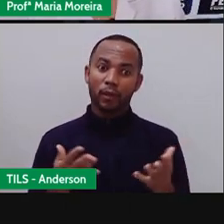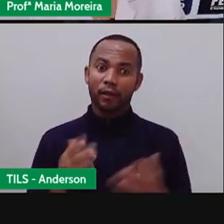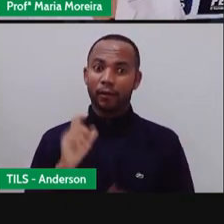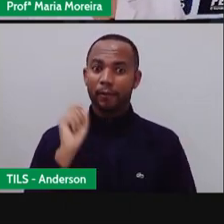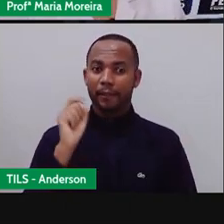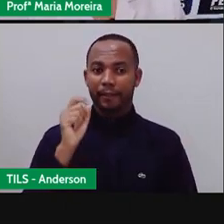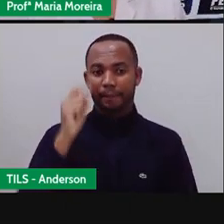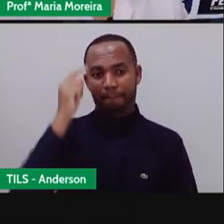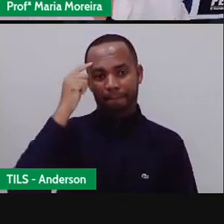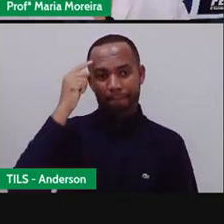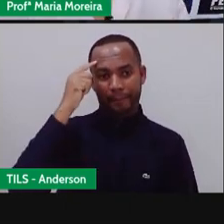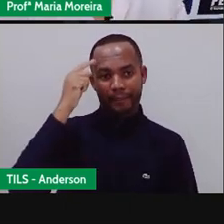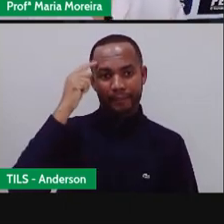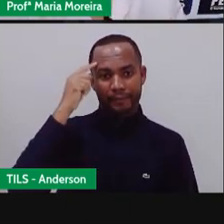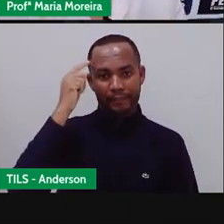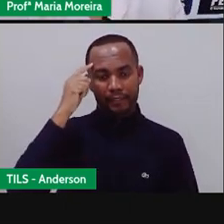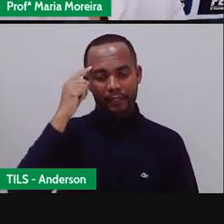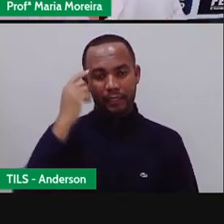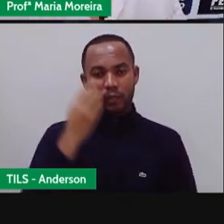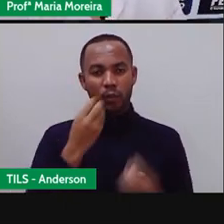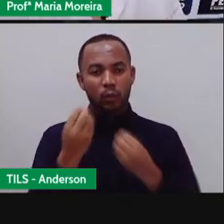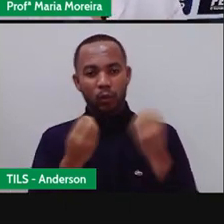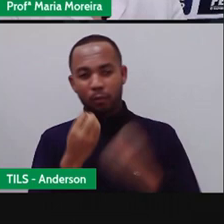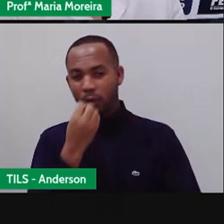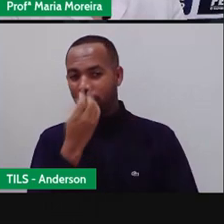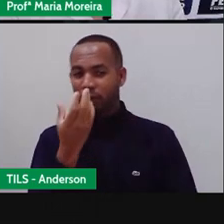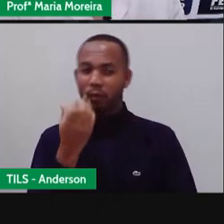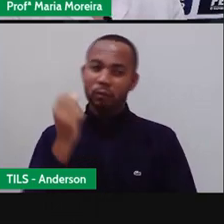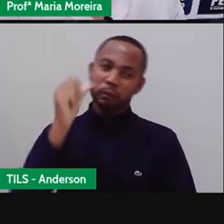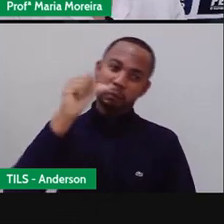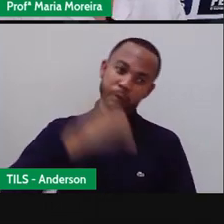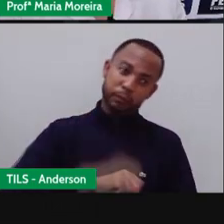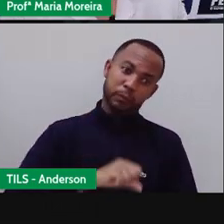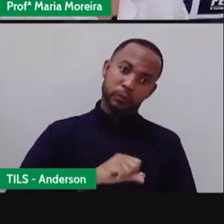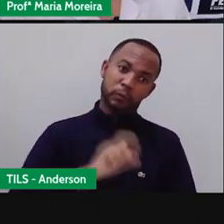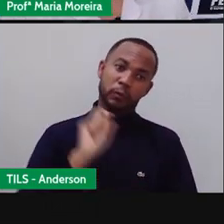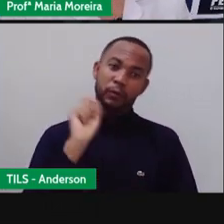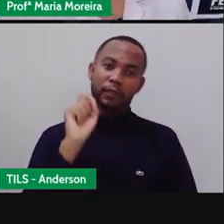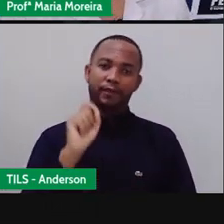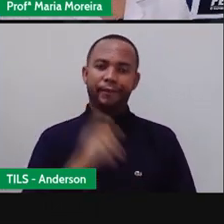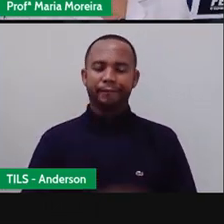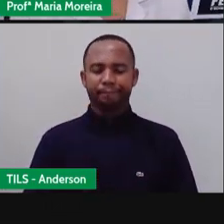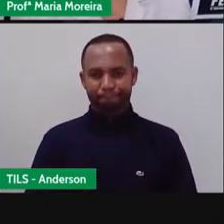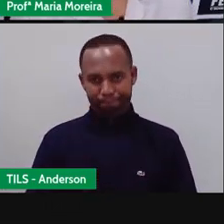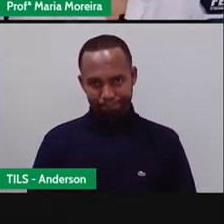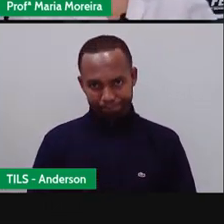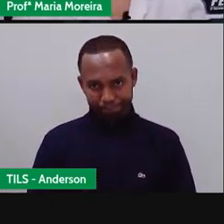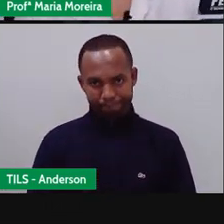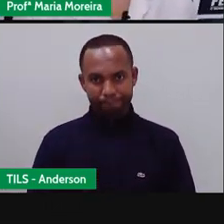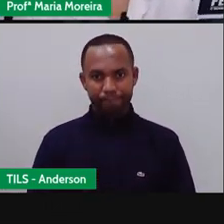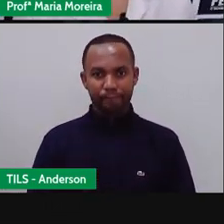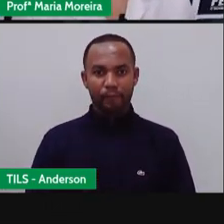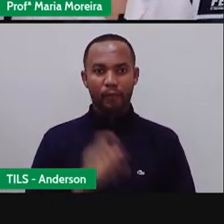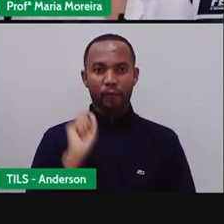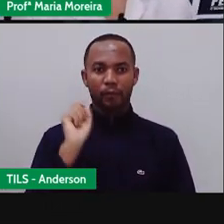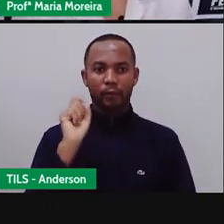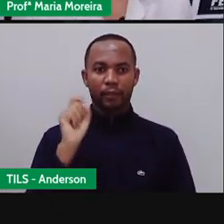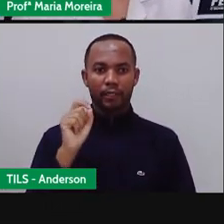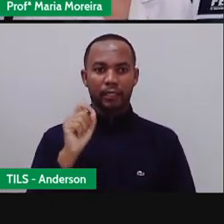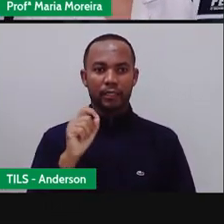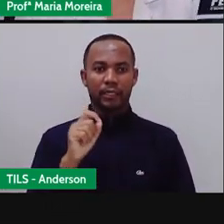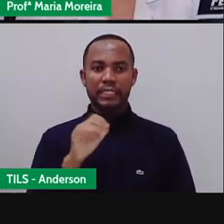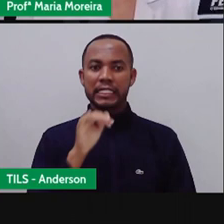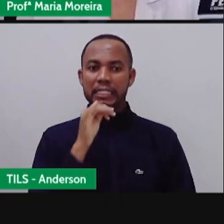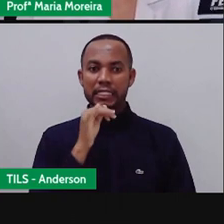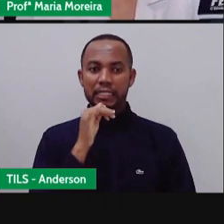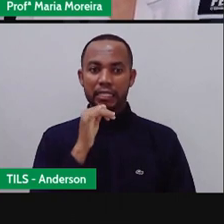flores, vamos o quê? As desvantagens, gente, né? Então, quais são as desvantagens, né? A exposição de dados